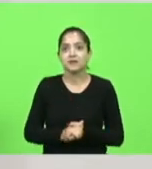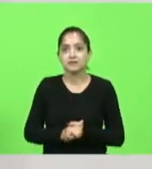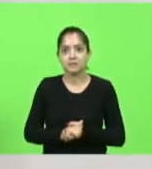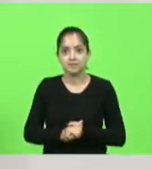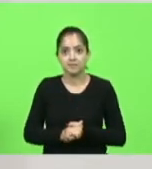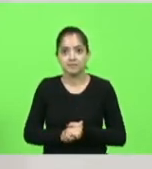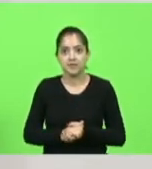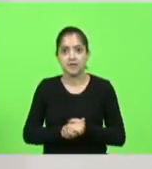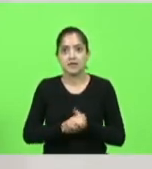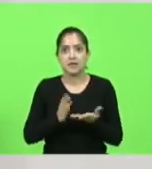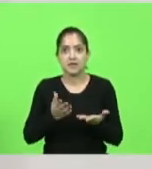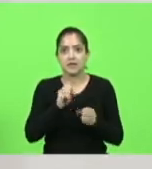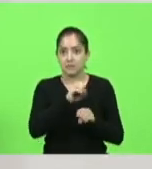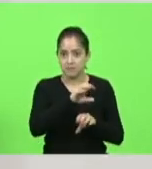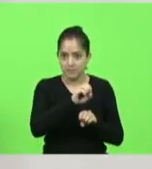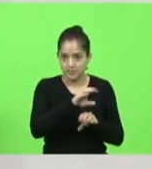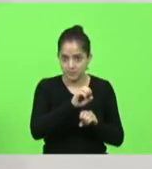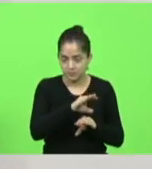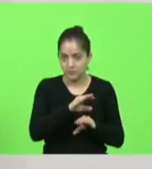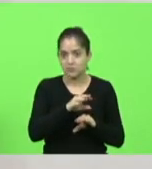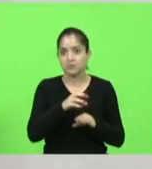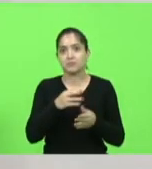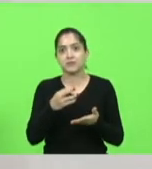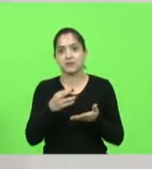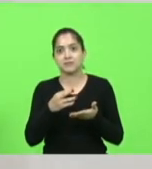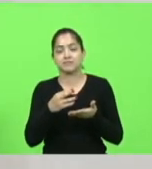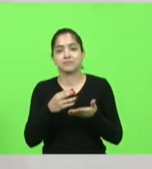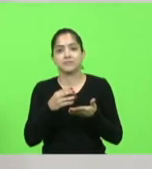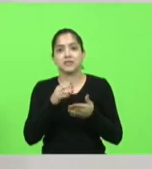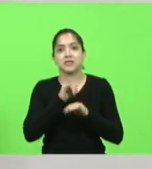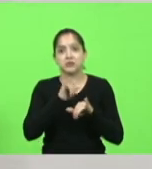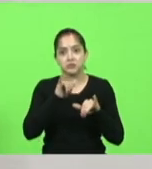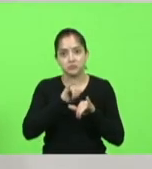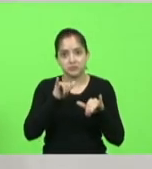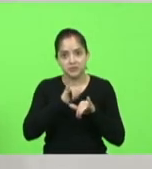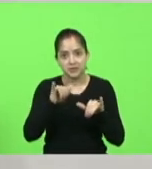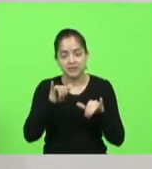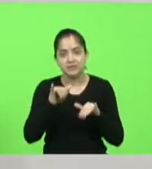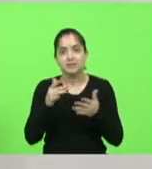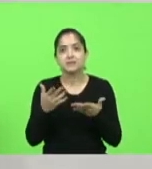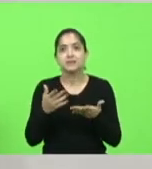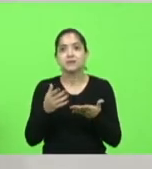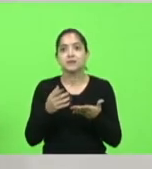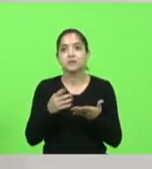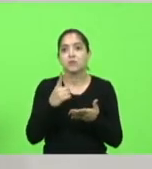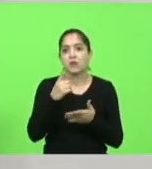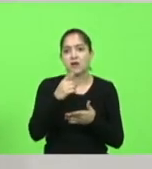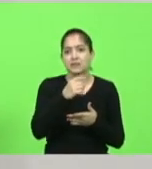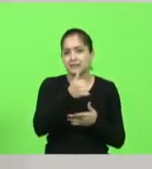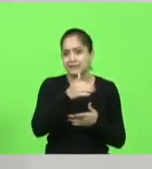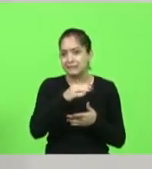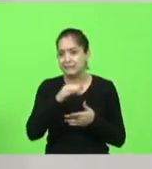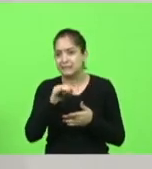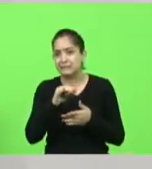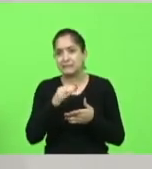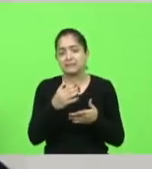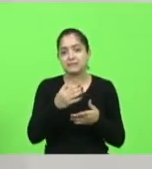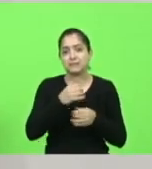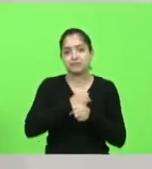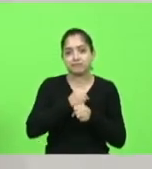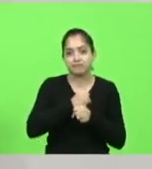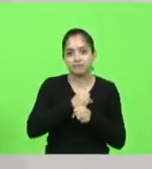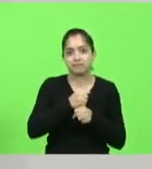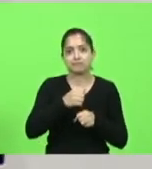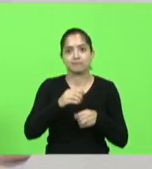acho que entenderia um pouco mais do que nós, Lima. Juntos aí temos quase um século de polícia. Então,